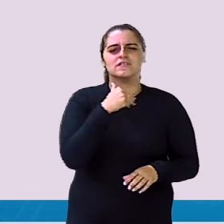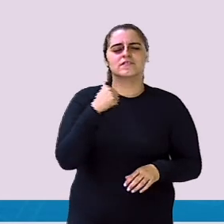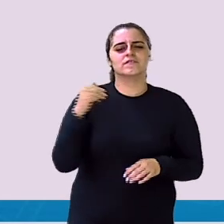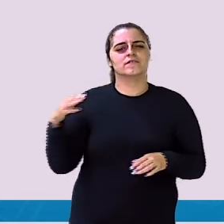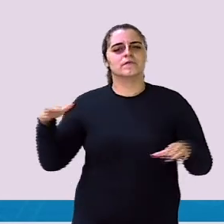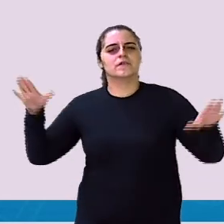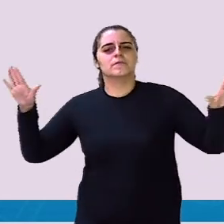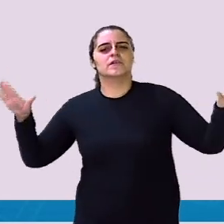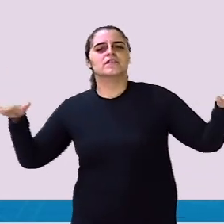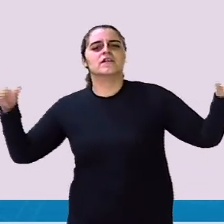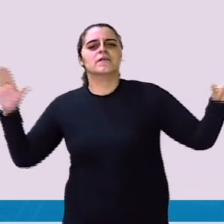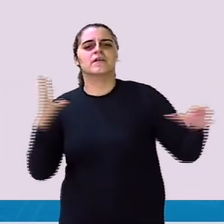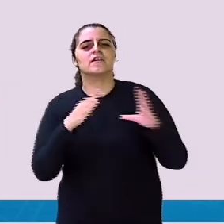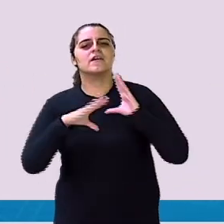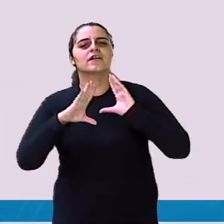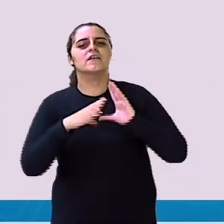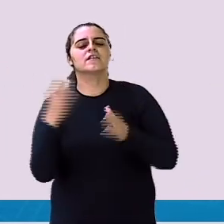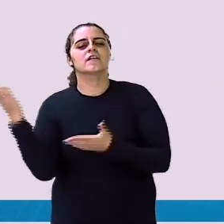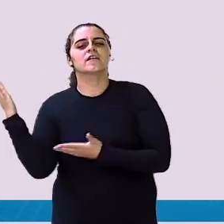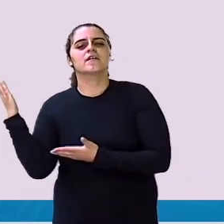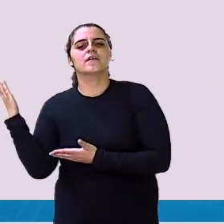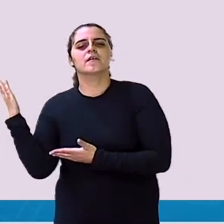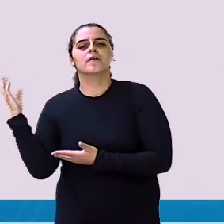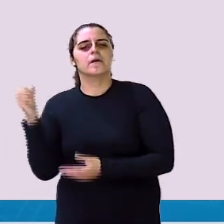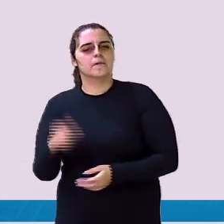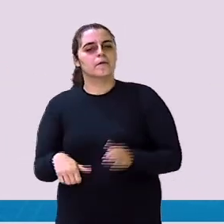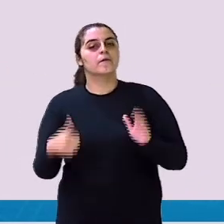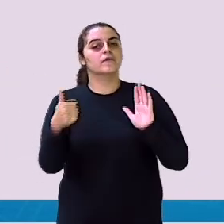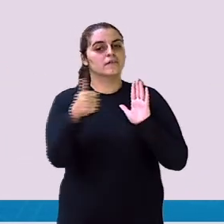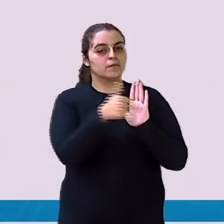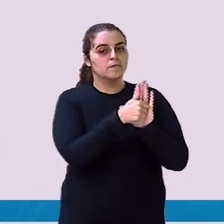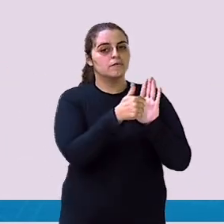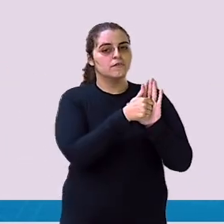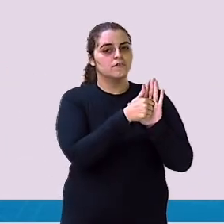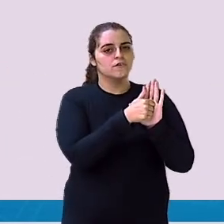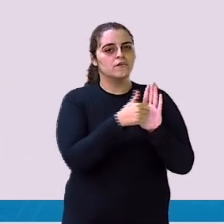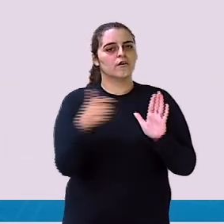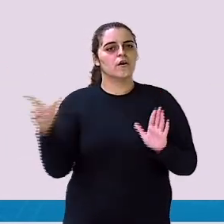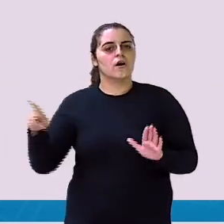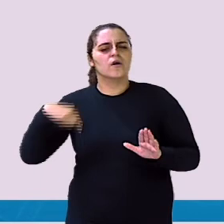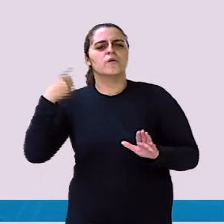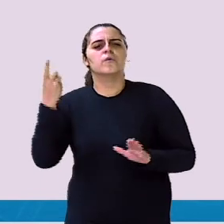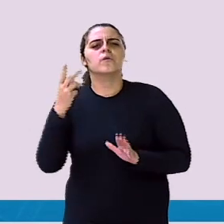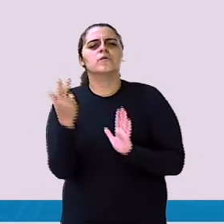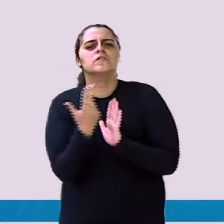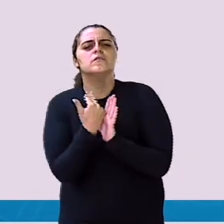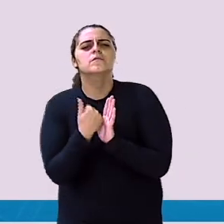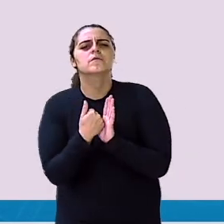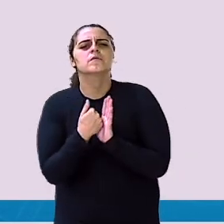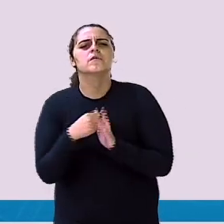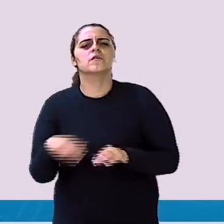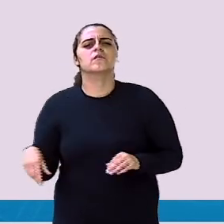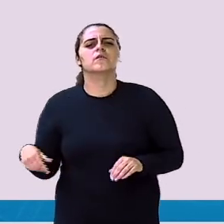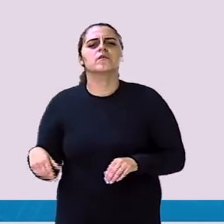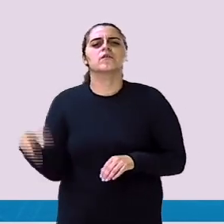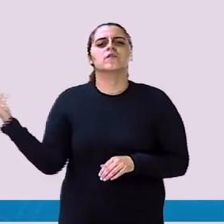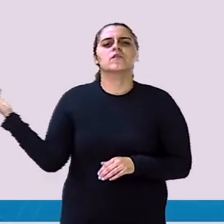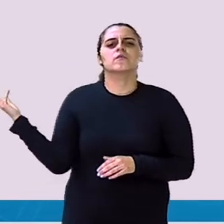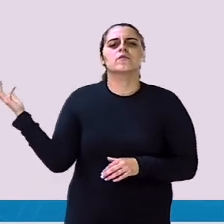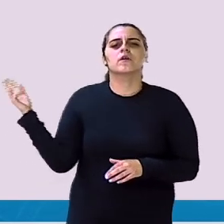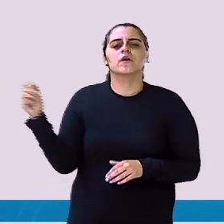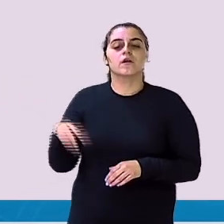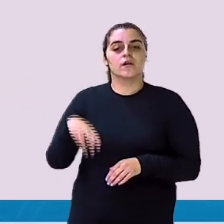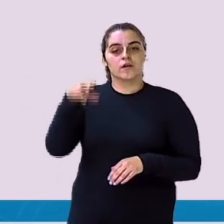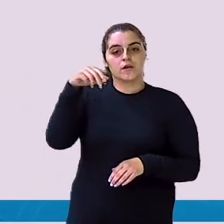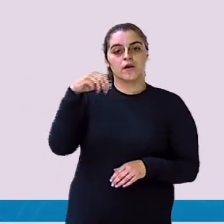cantar Então isso é um impacto Positivo Muito bem A outra imagem A gente tem a Mônica Escovando o dente